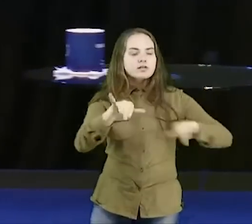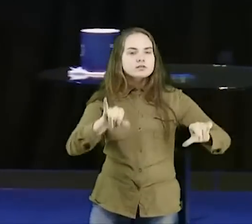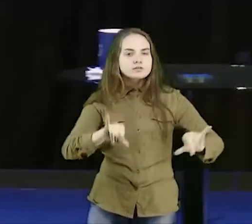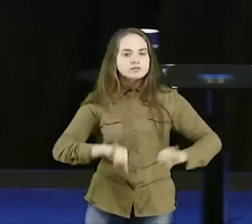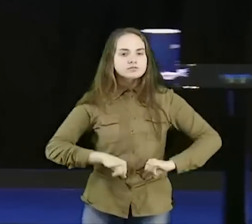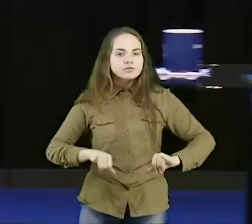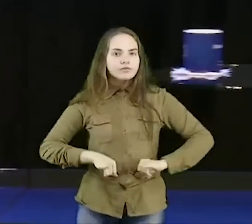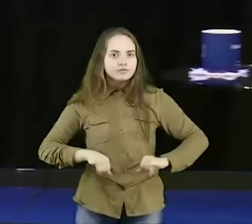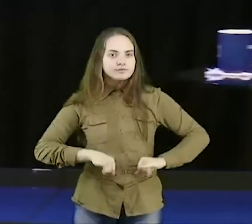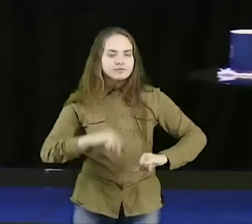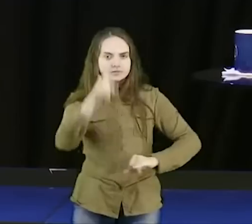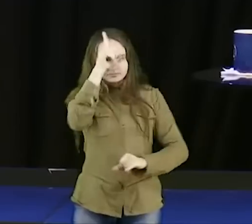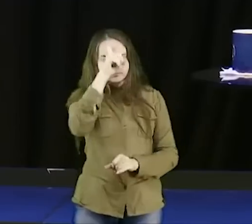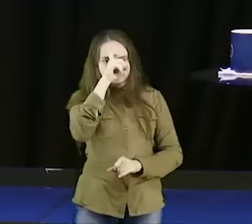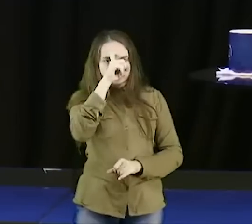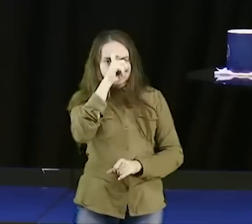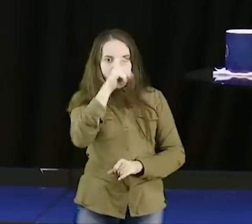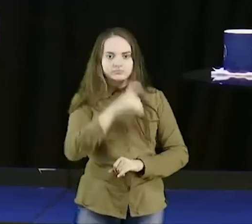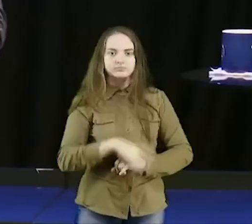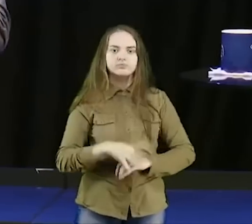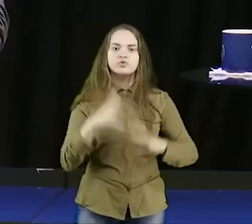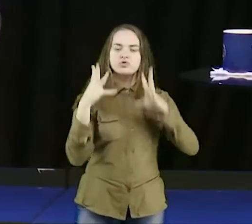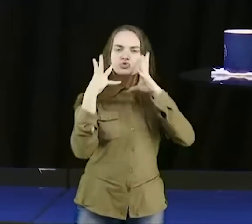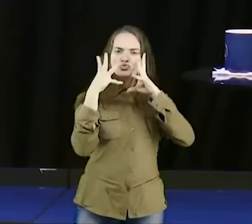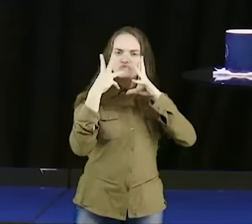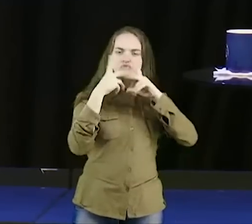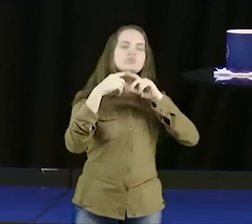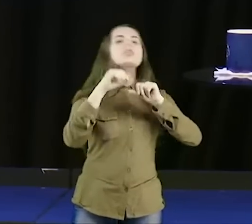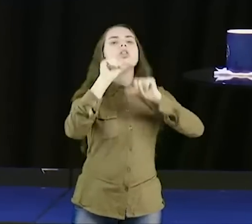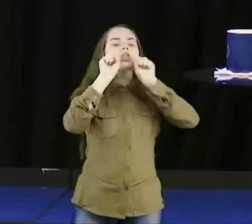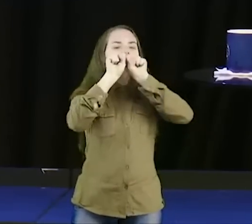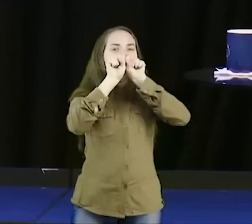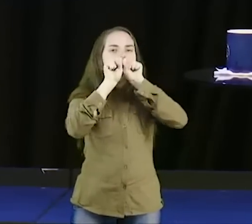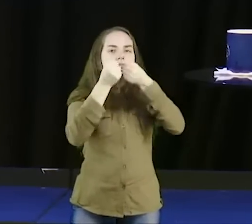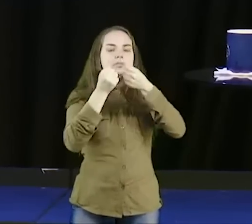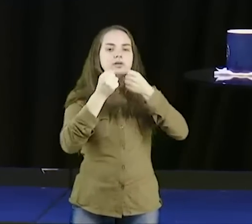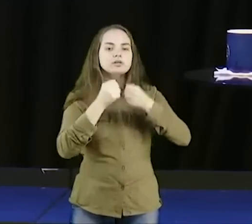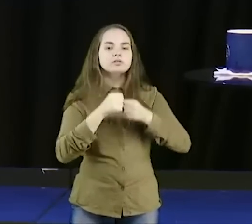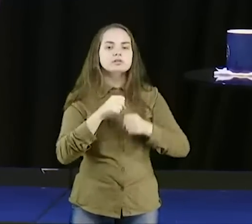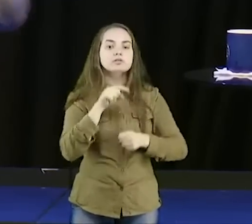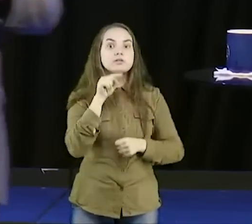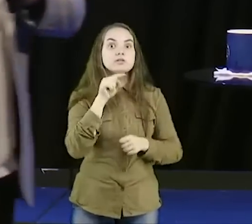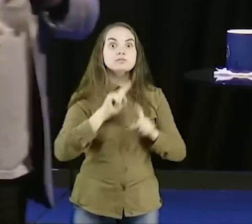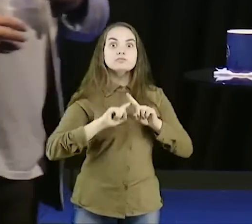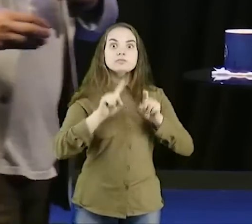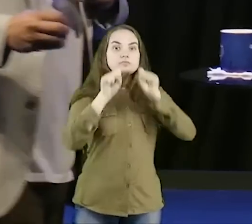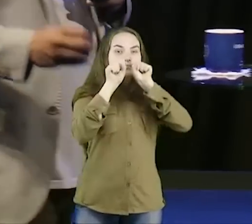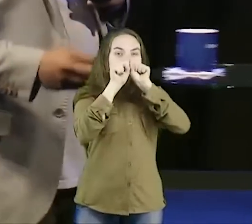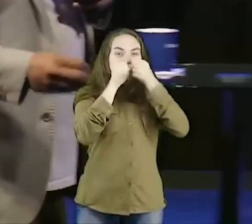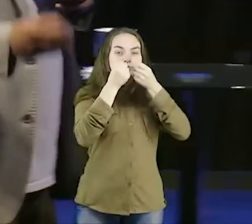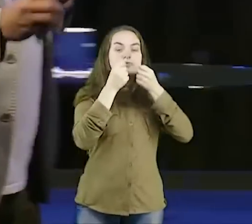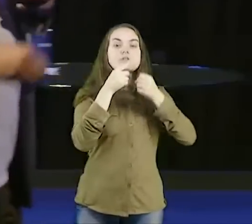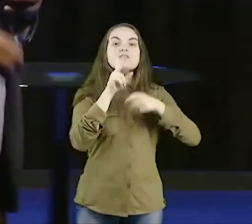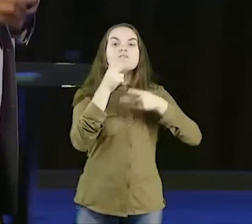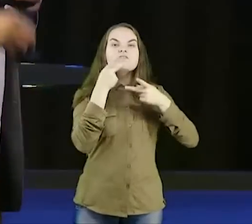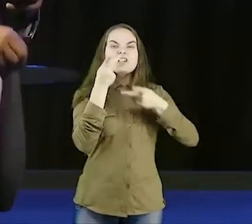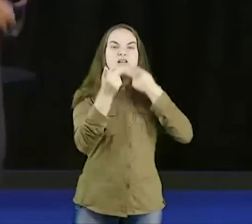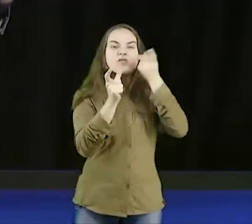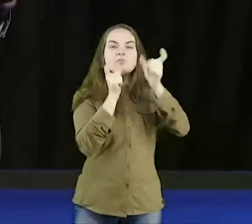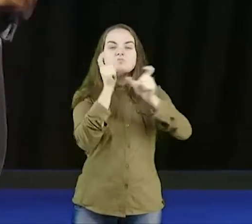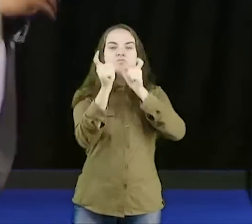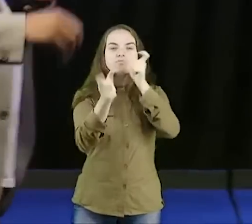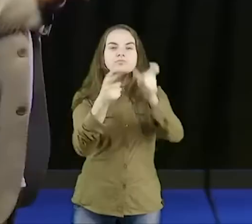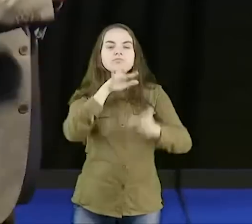sofrendo, no hospital, com a boca, toda quebrada, mesmo assim, ele falava, coisas horríveis, e o espírito